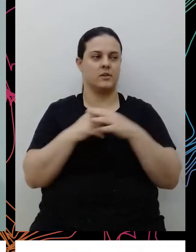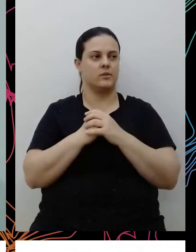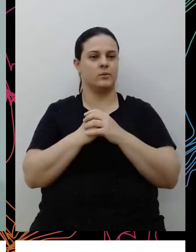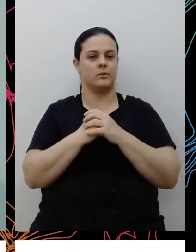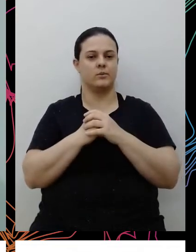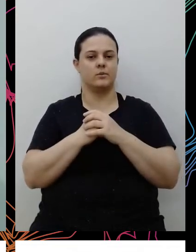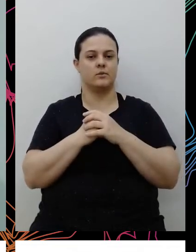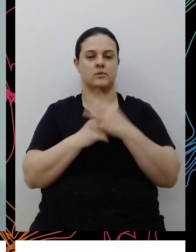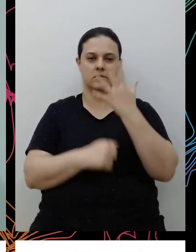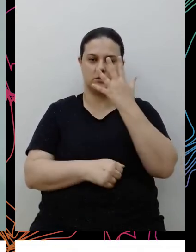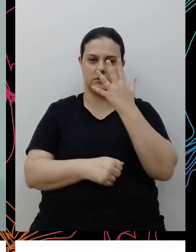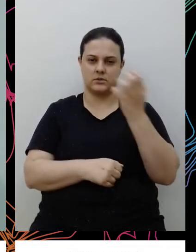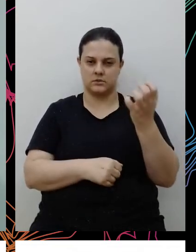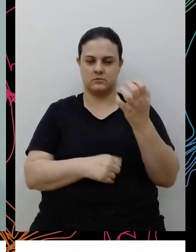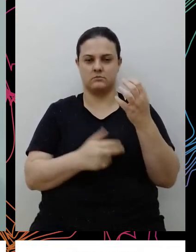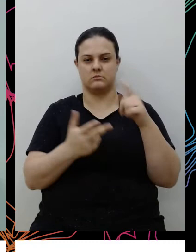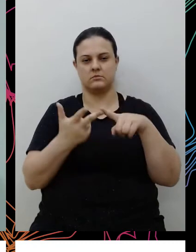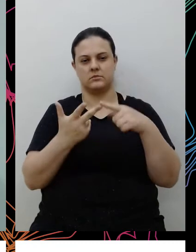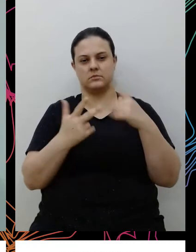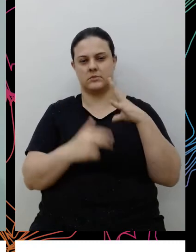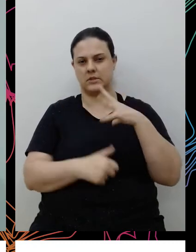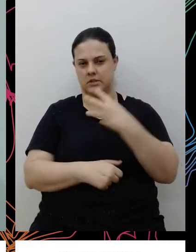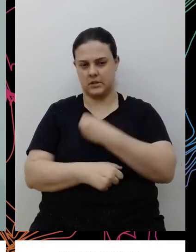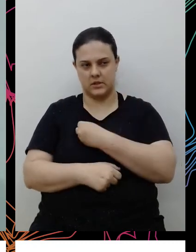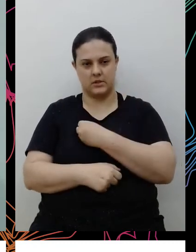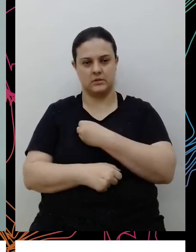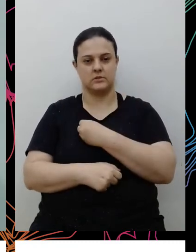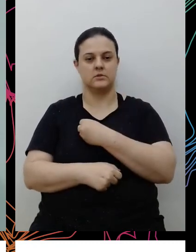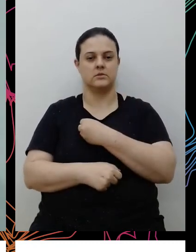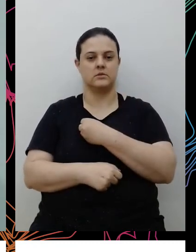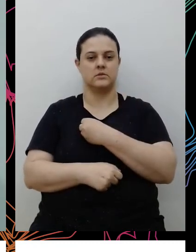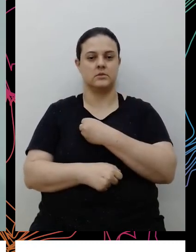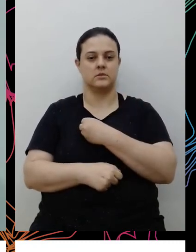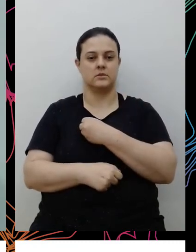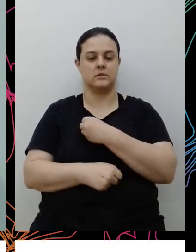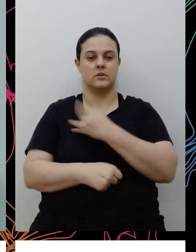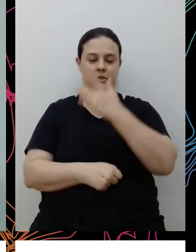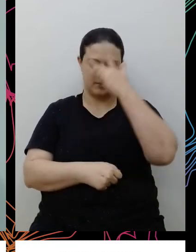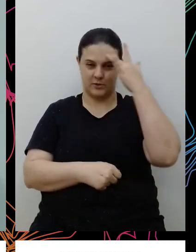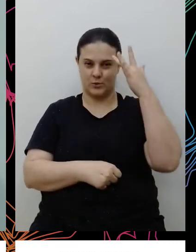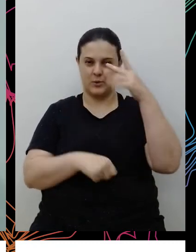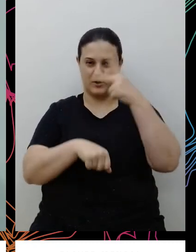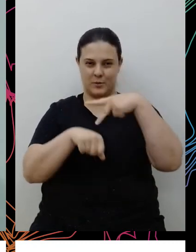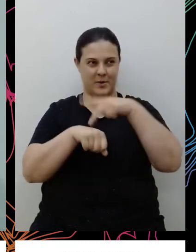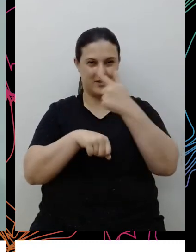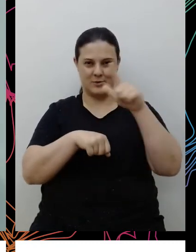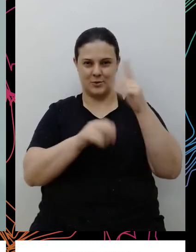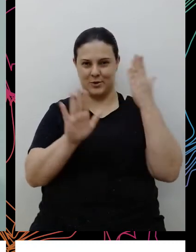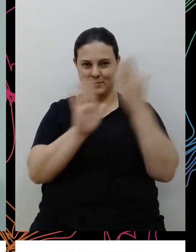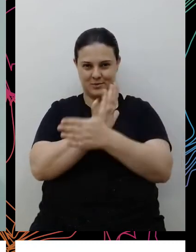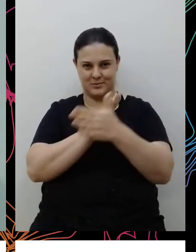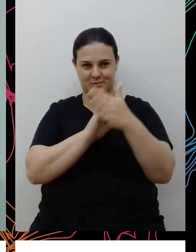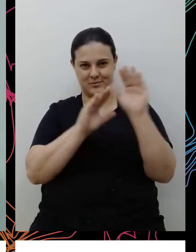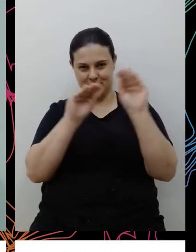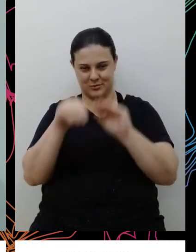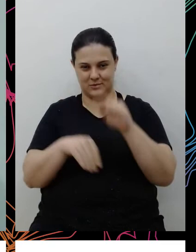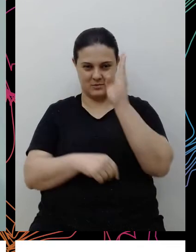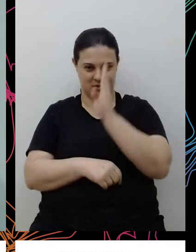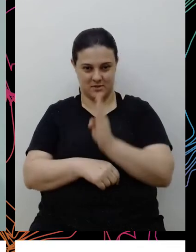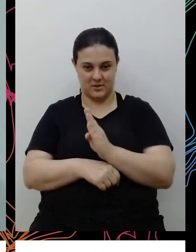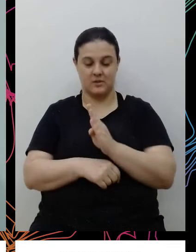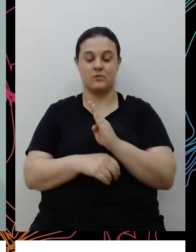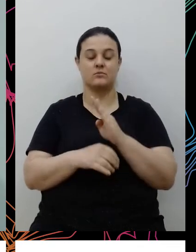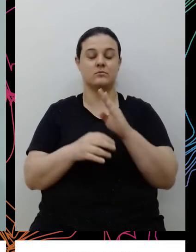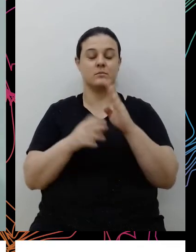sexual, inclusão de pessoas trans, inclusão de pessoas em situação de refúgio, né, dos grupos minorizados, precisamos ter atenção